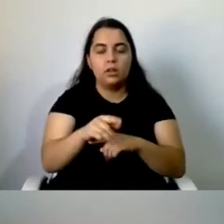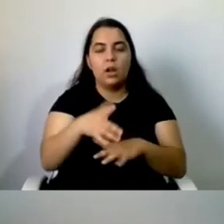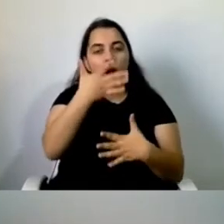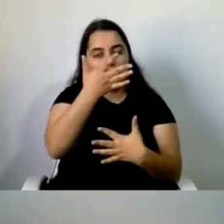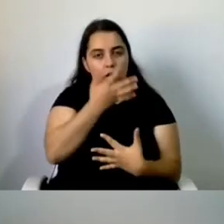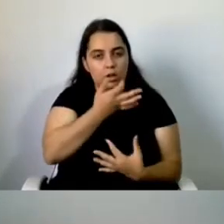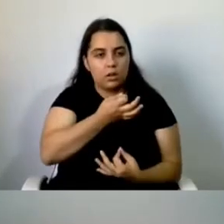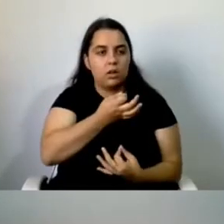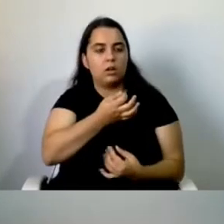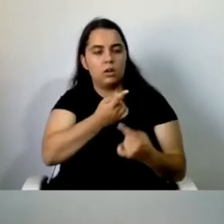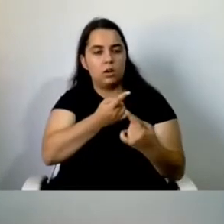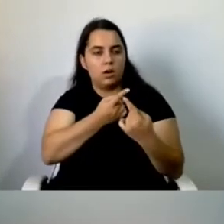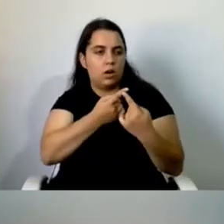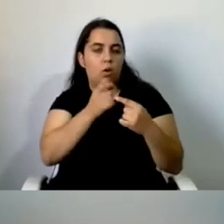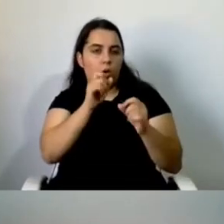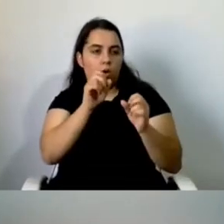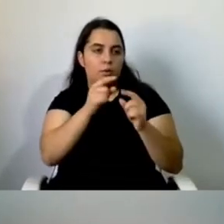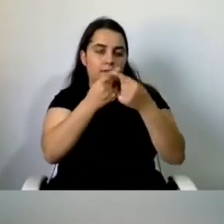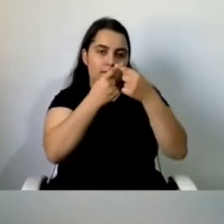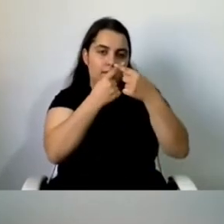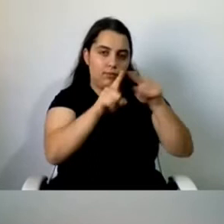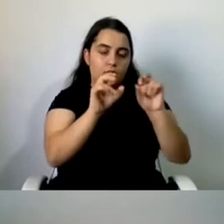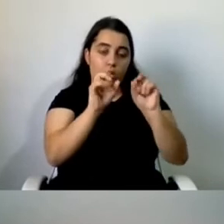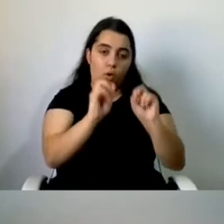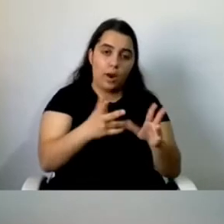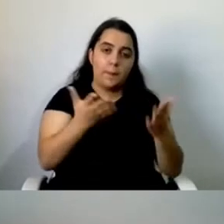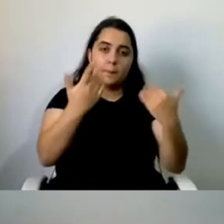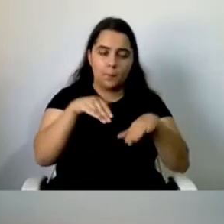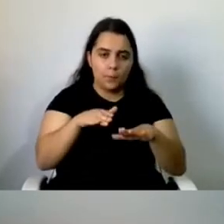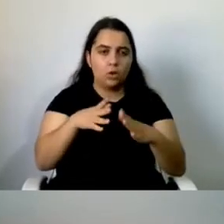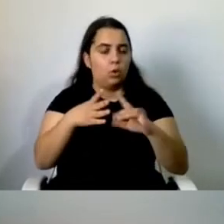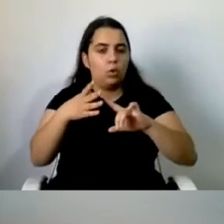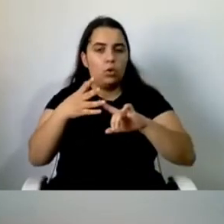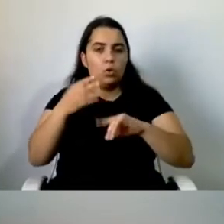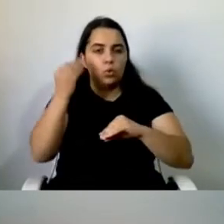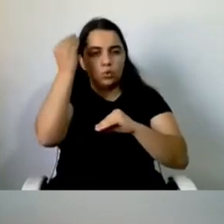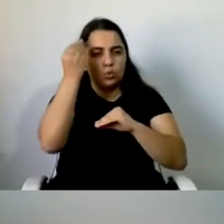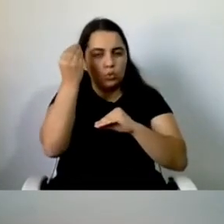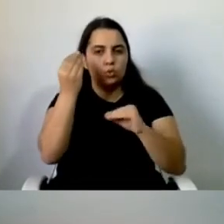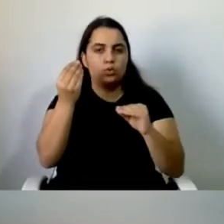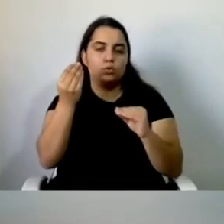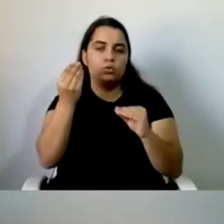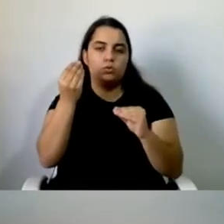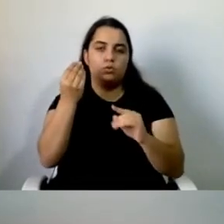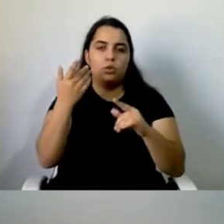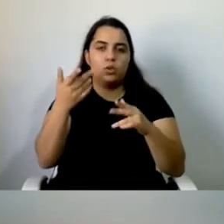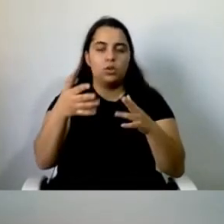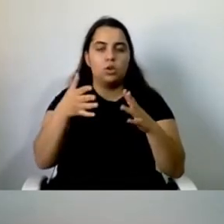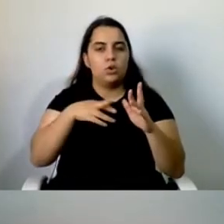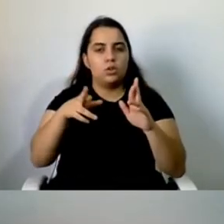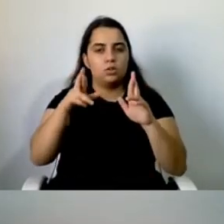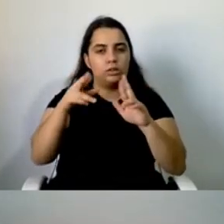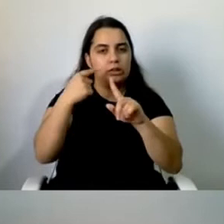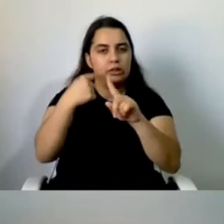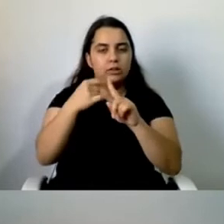diferente, nada nem ninguém o pode impedir de concretizar os anseios de felicidade, pessoais ou até coletivos.